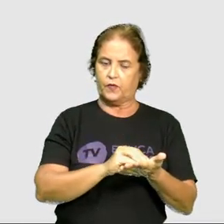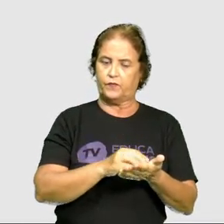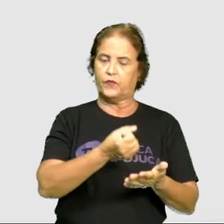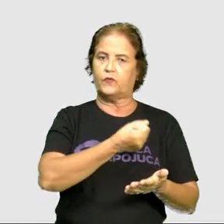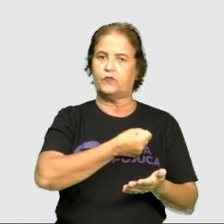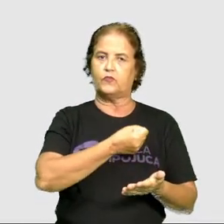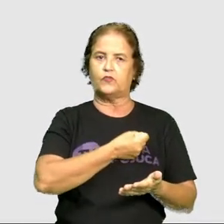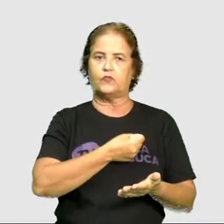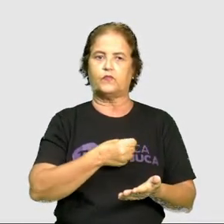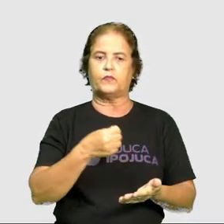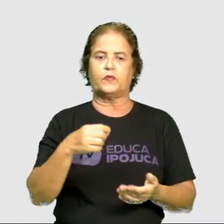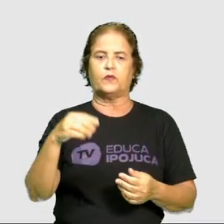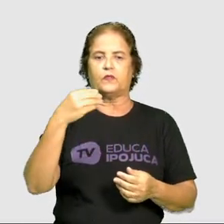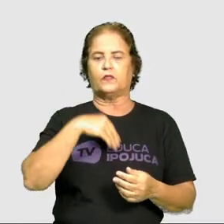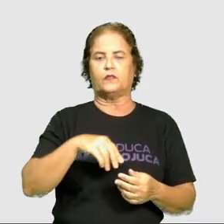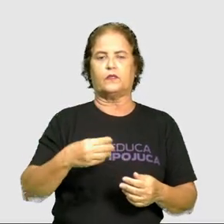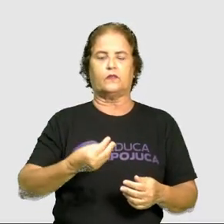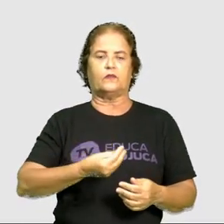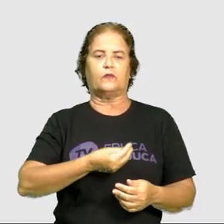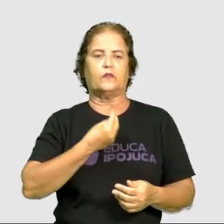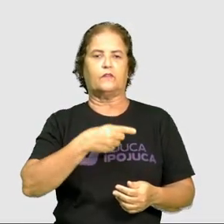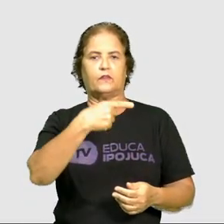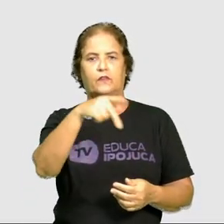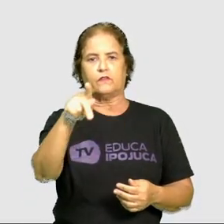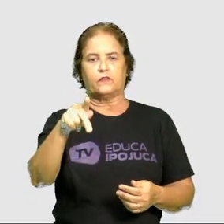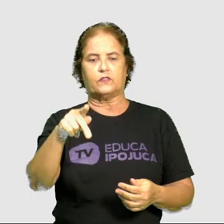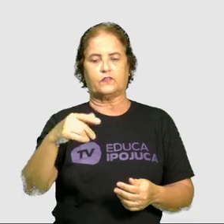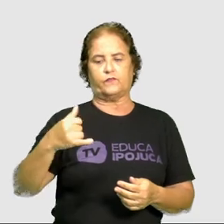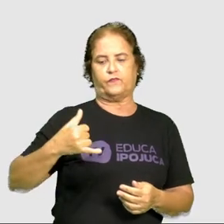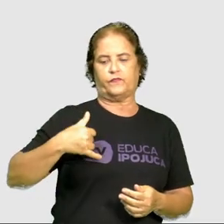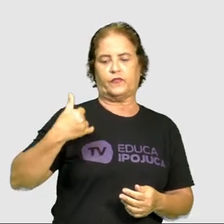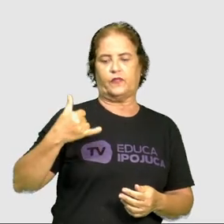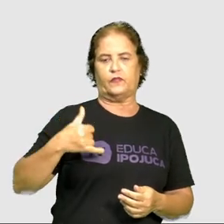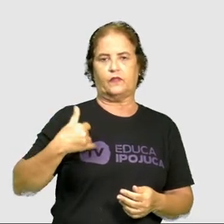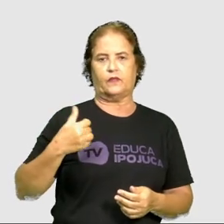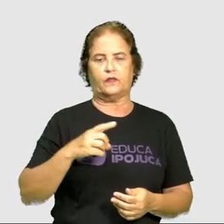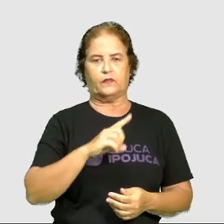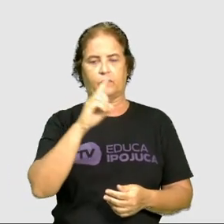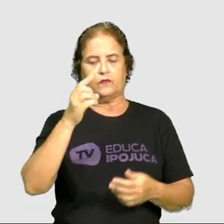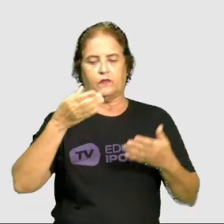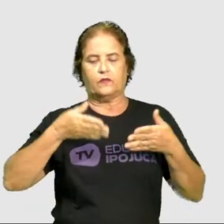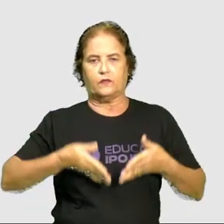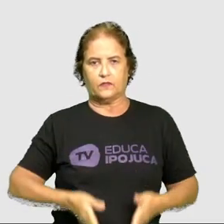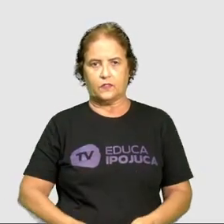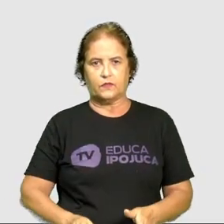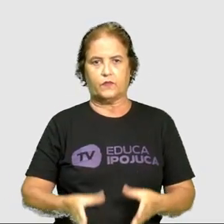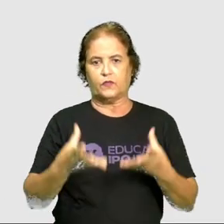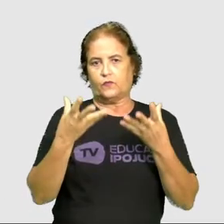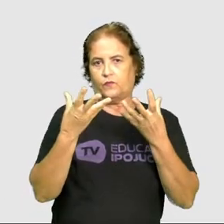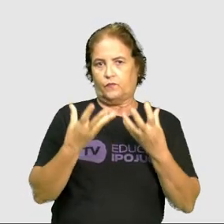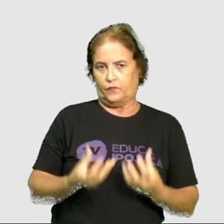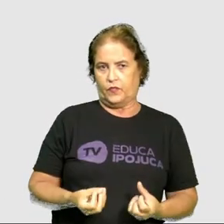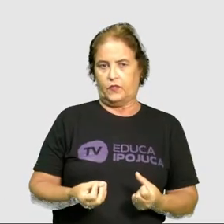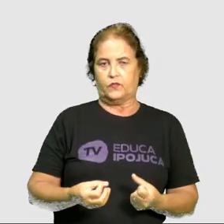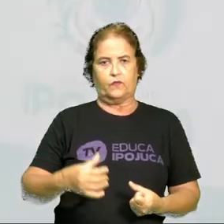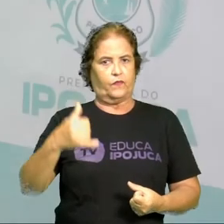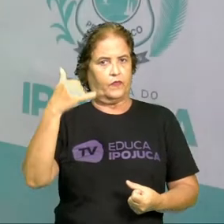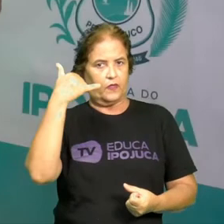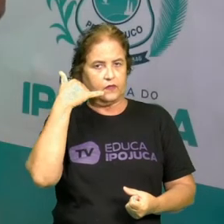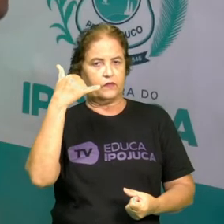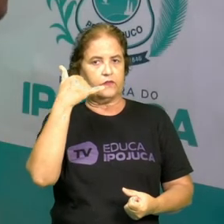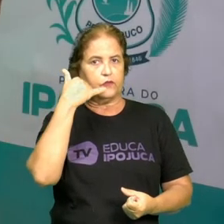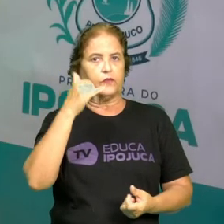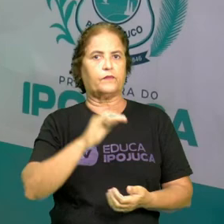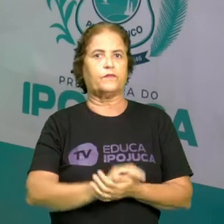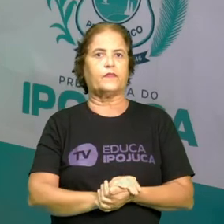vida e eles são a idade, a data de nascimento, o peso e o telefone.